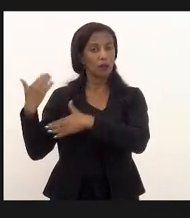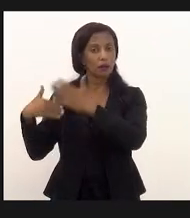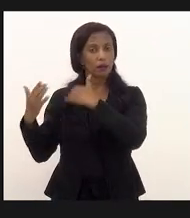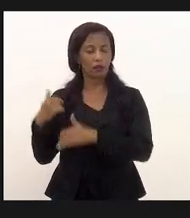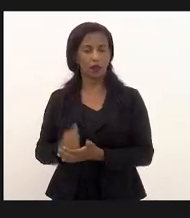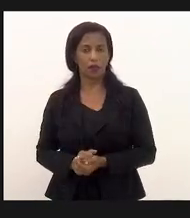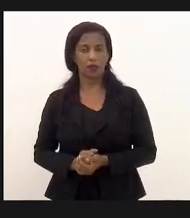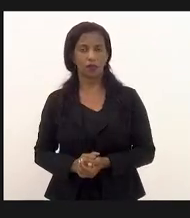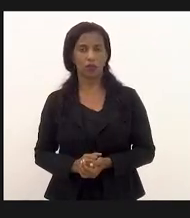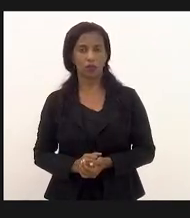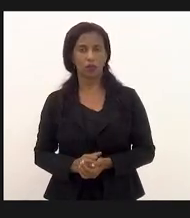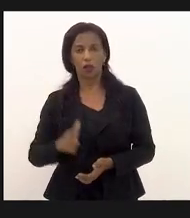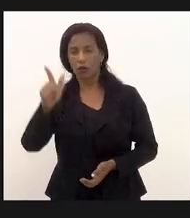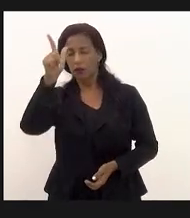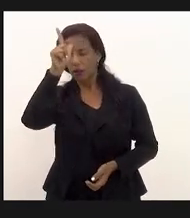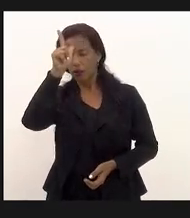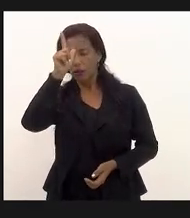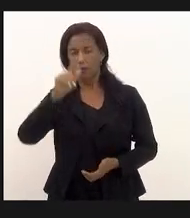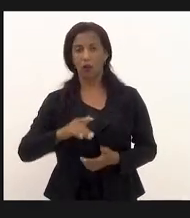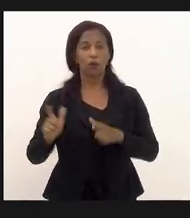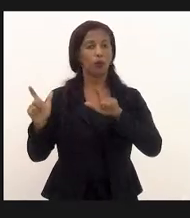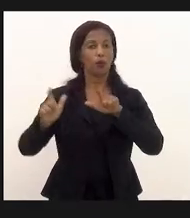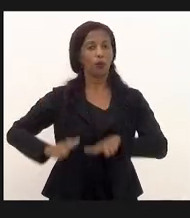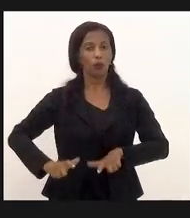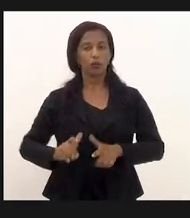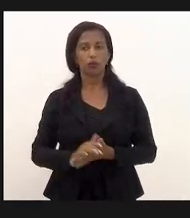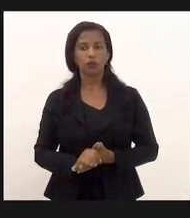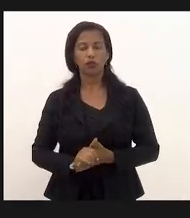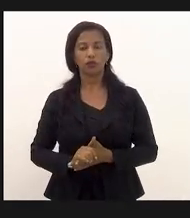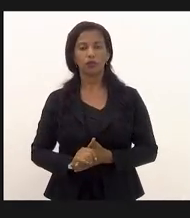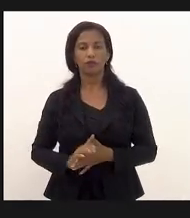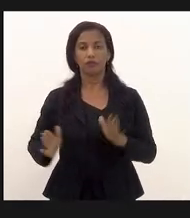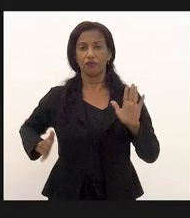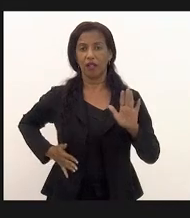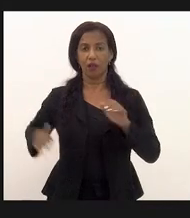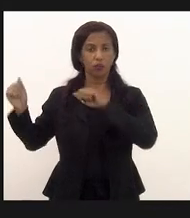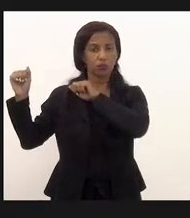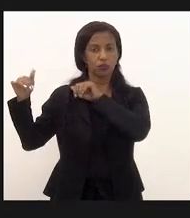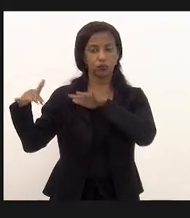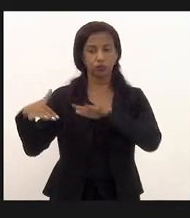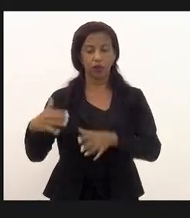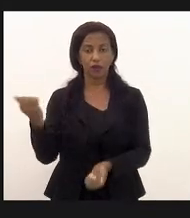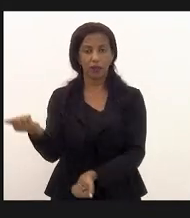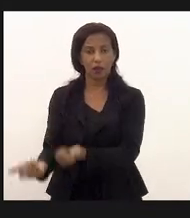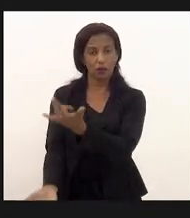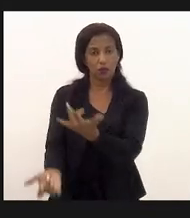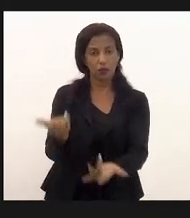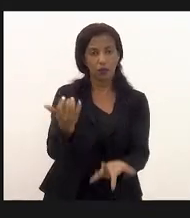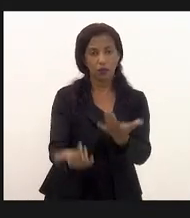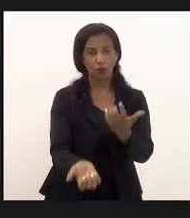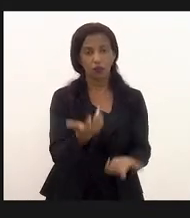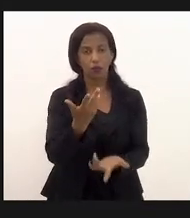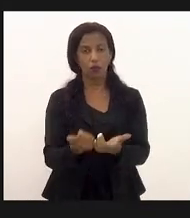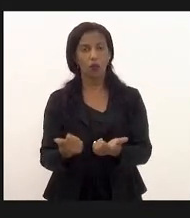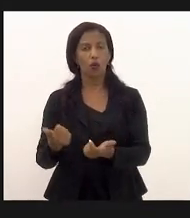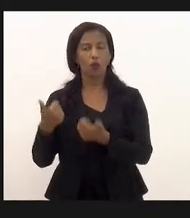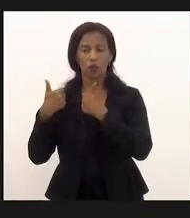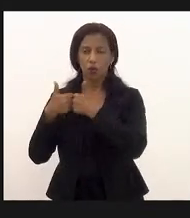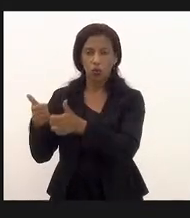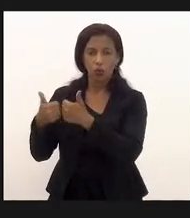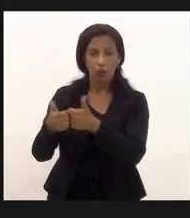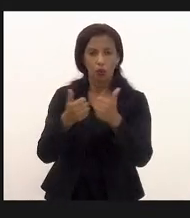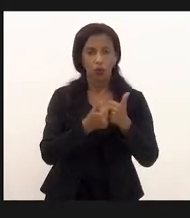teve a intervenção no complexo alemão onde marginais desceram atearam fogos e diversos transportes